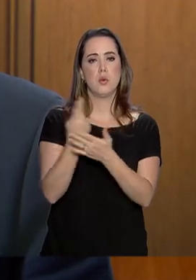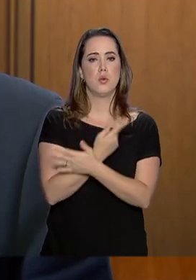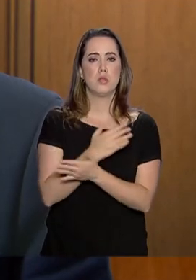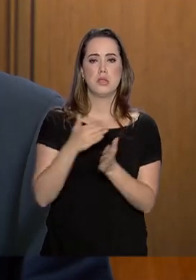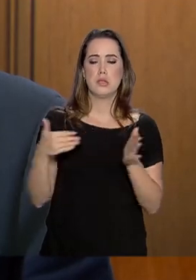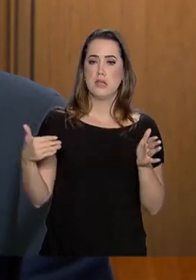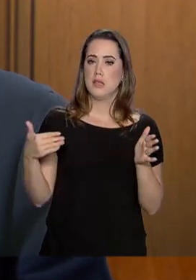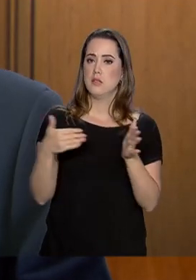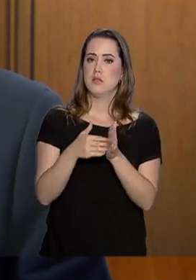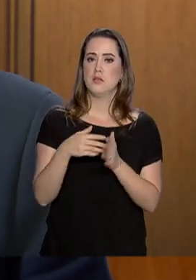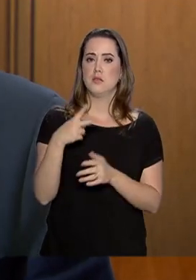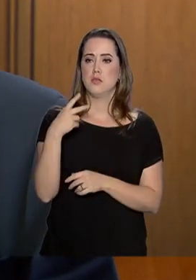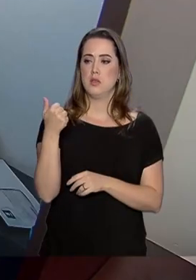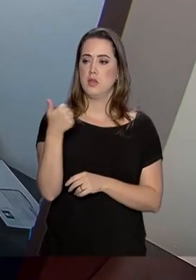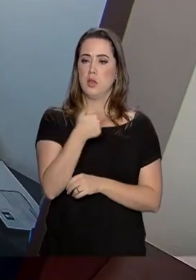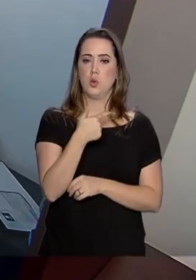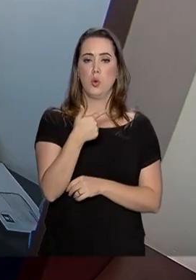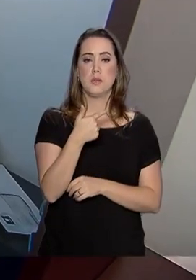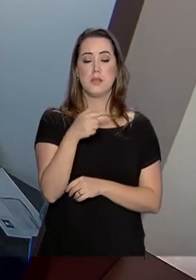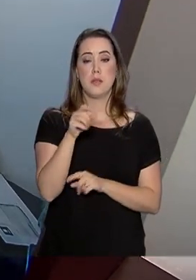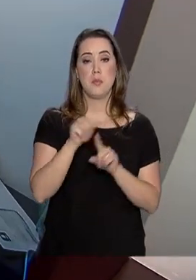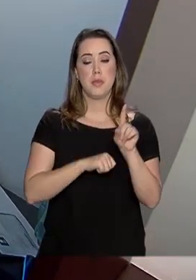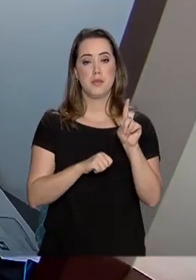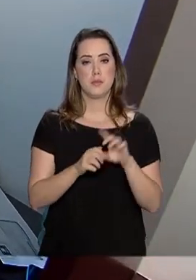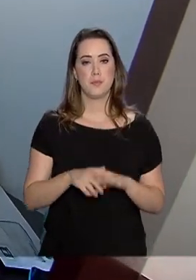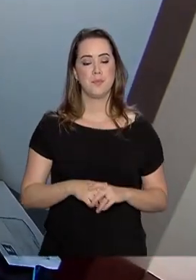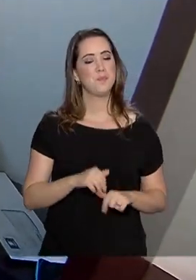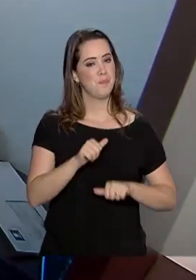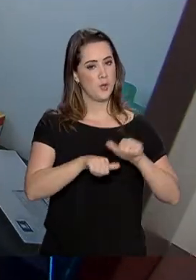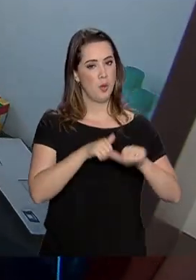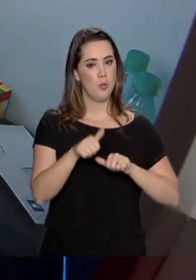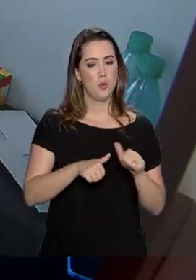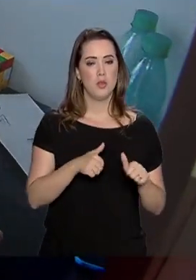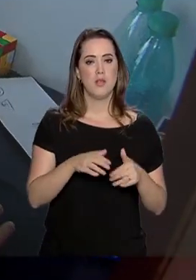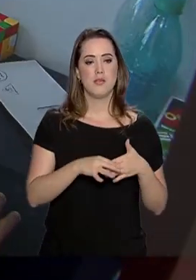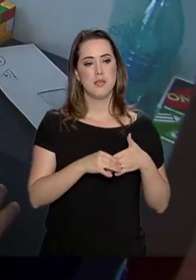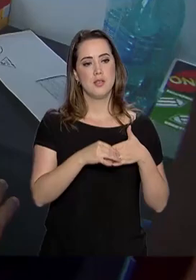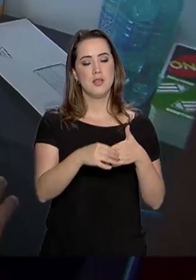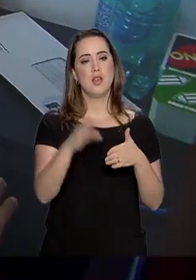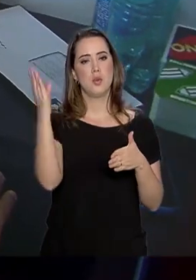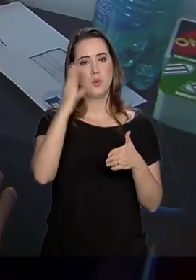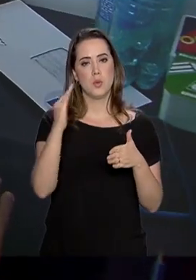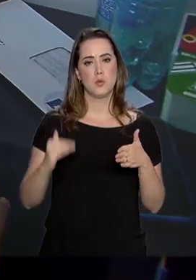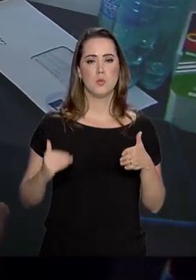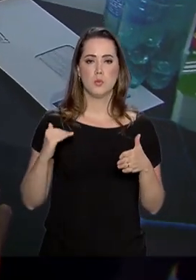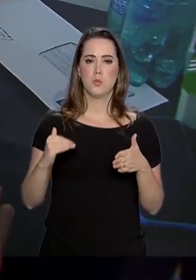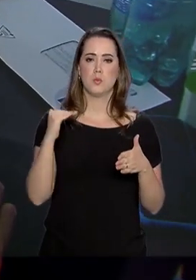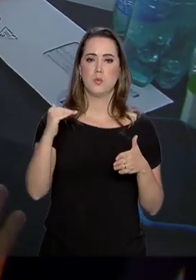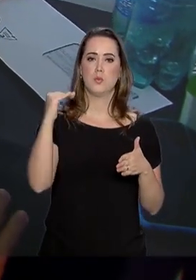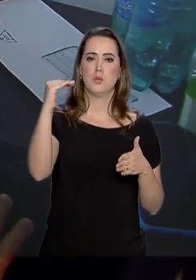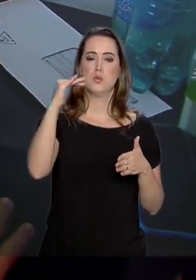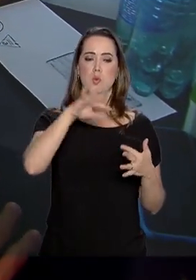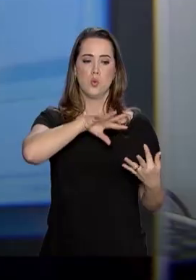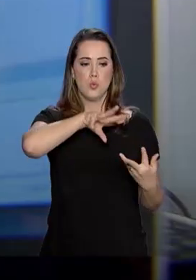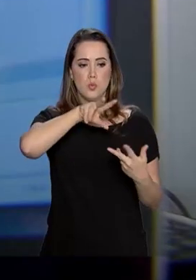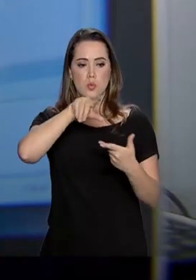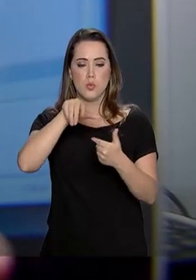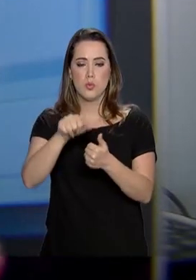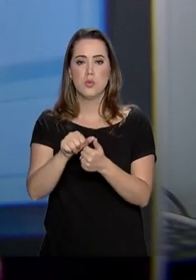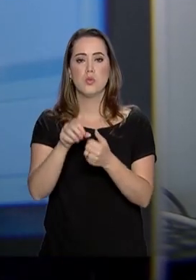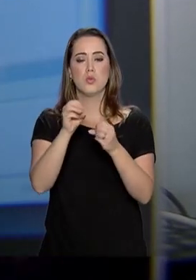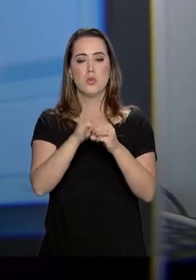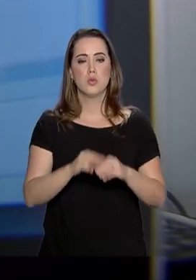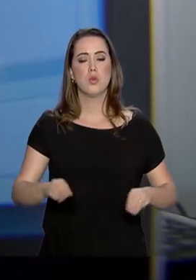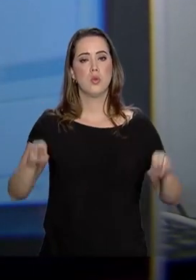num prazo máximo de 12 meses. Modernização que tem levado o Brasil a subir no ranking mundial das Nações Unidas